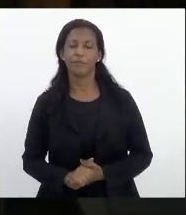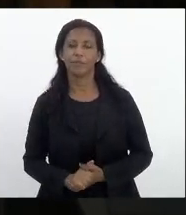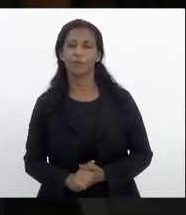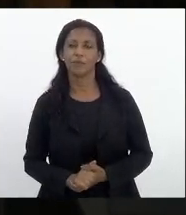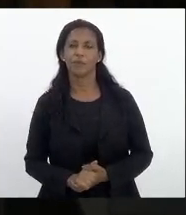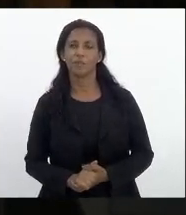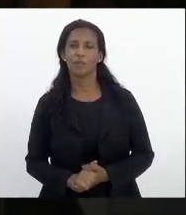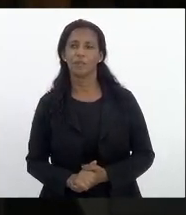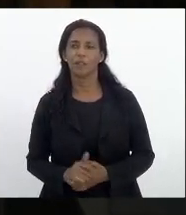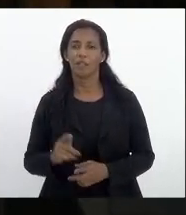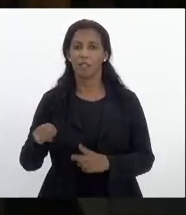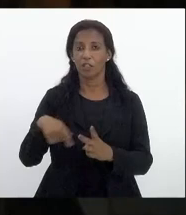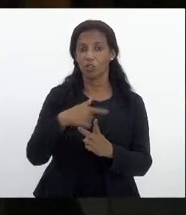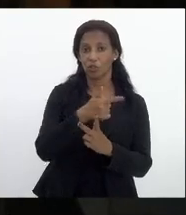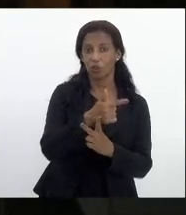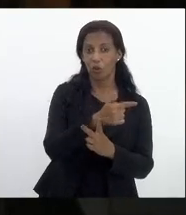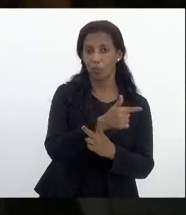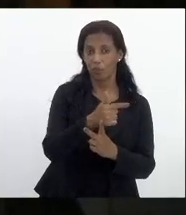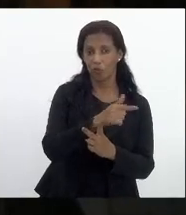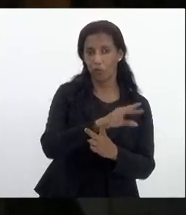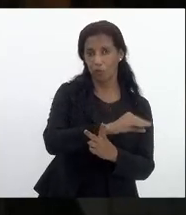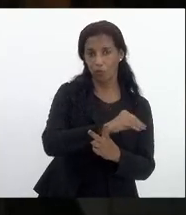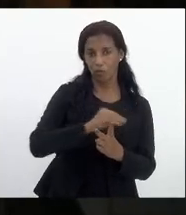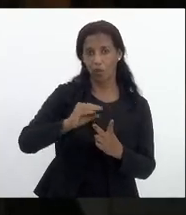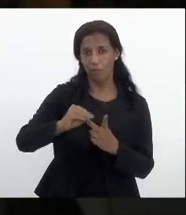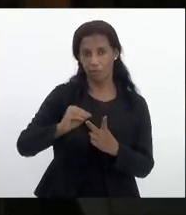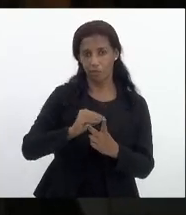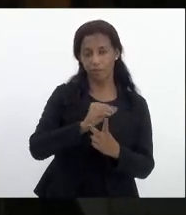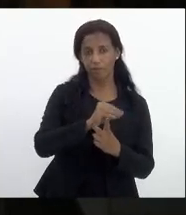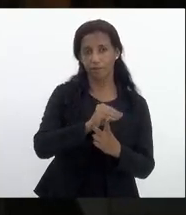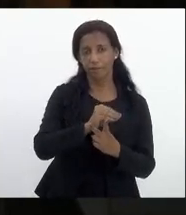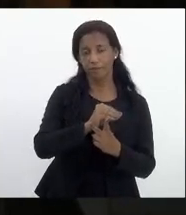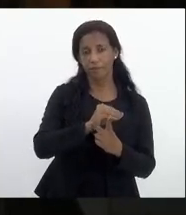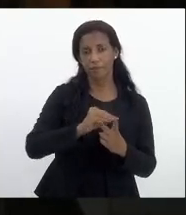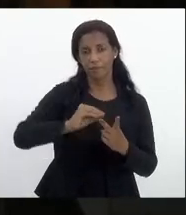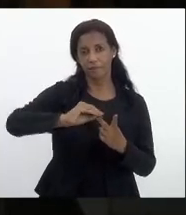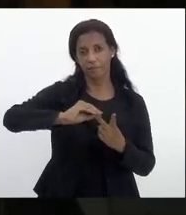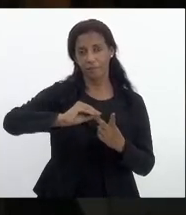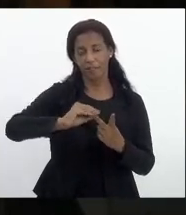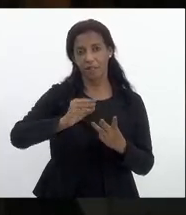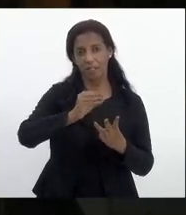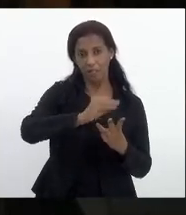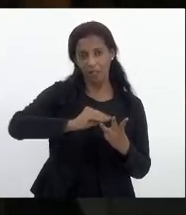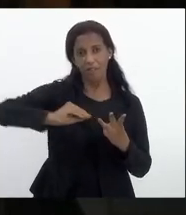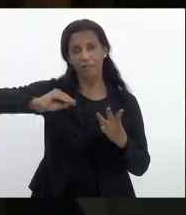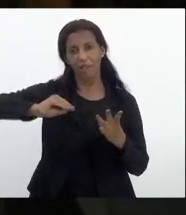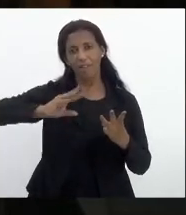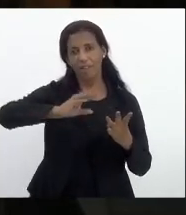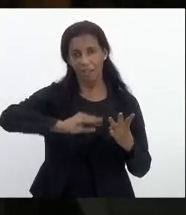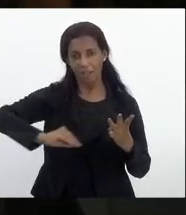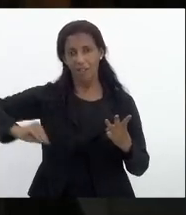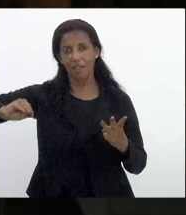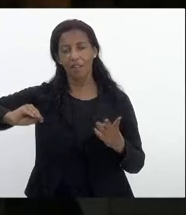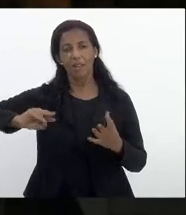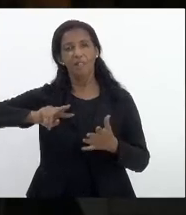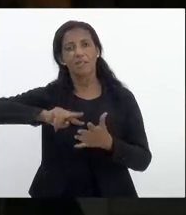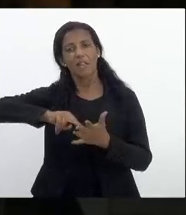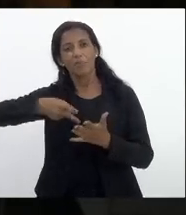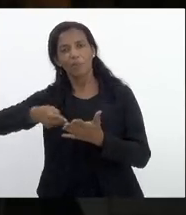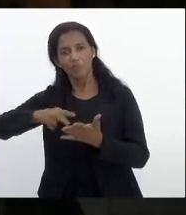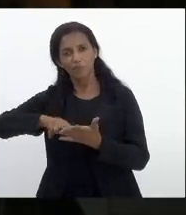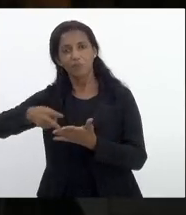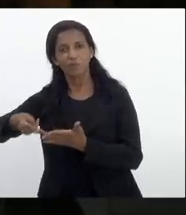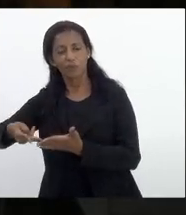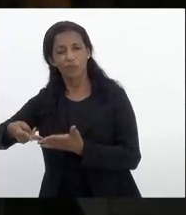2022 a reposição da perda e daí diante sucessivamente fazer essas reposições